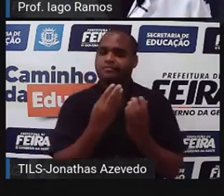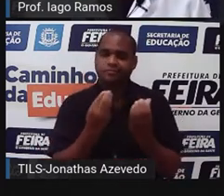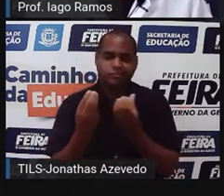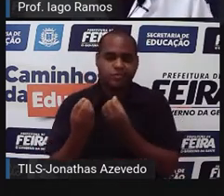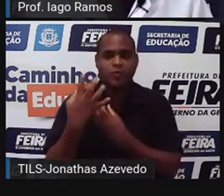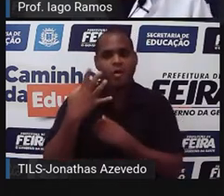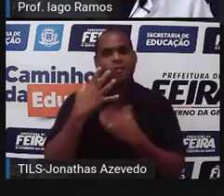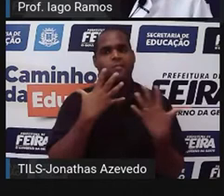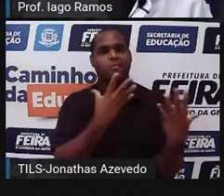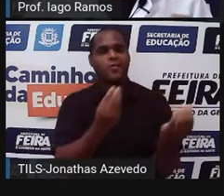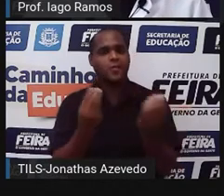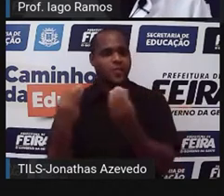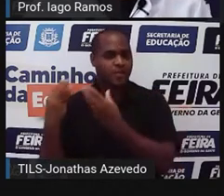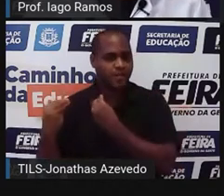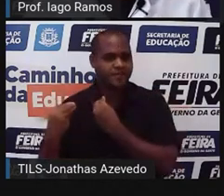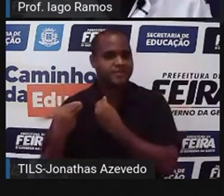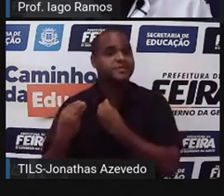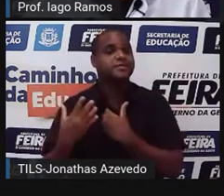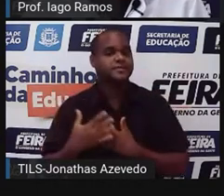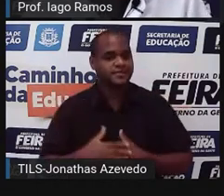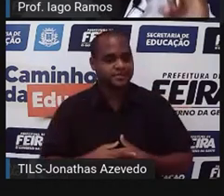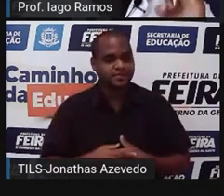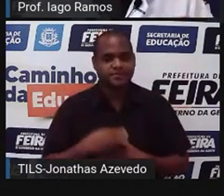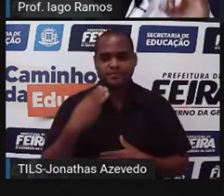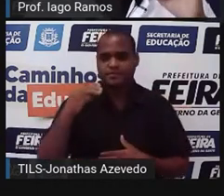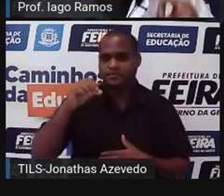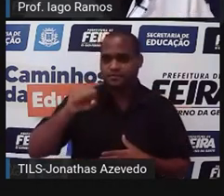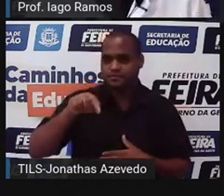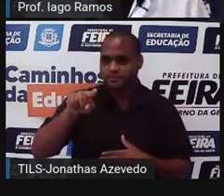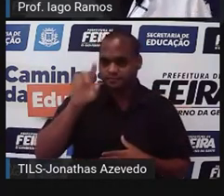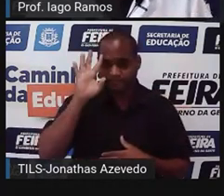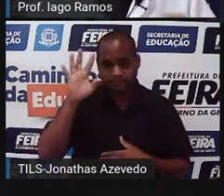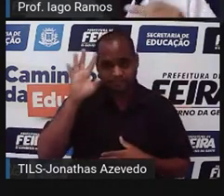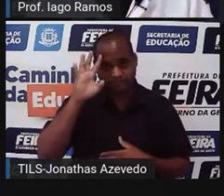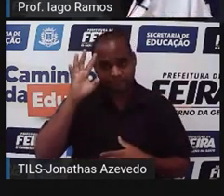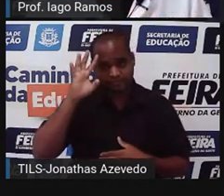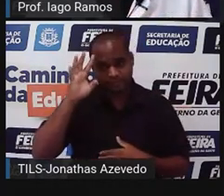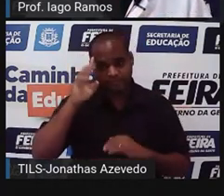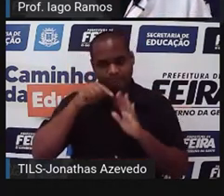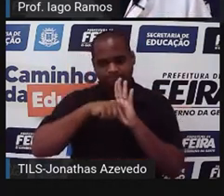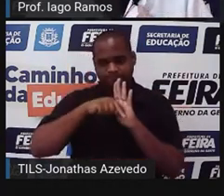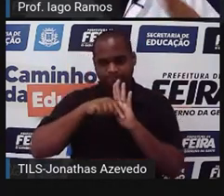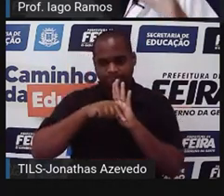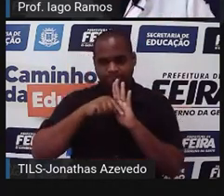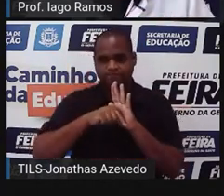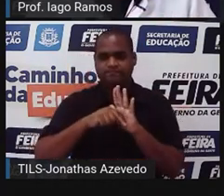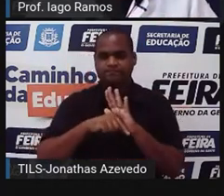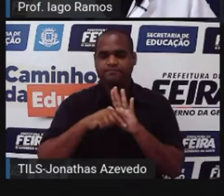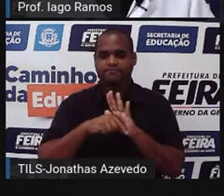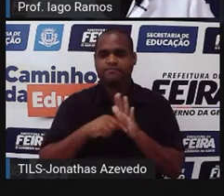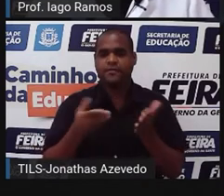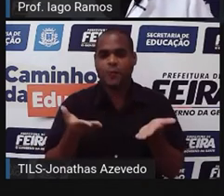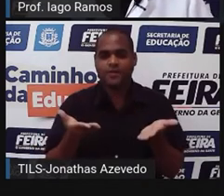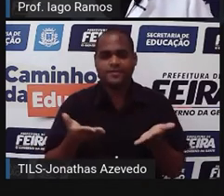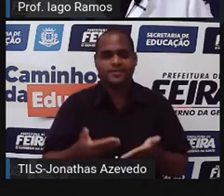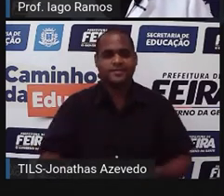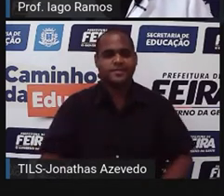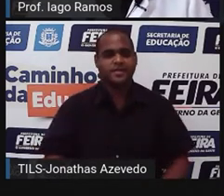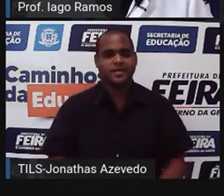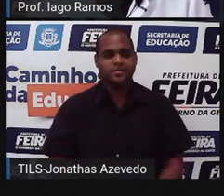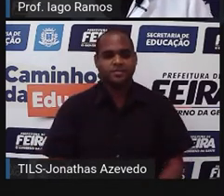maioria, ou quatro para bastante. Trinta segundos para você fazer essa avaliação até esse momento da aula.